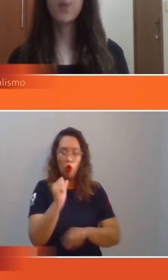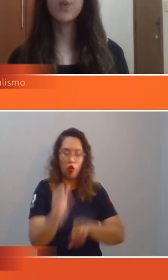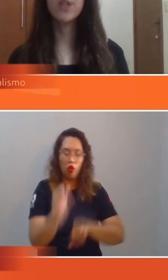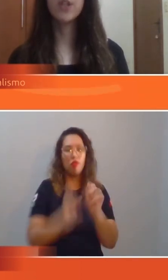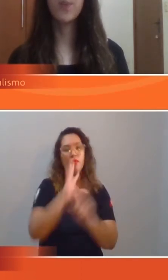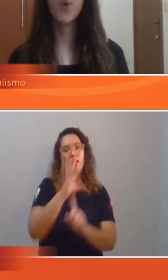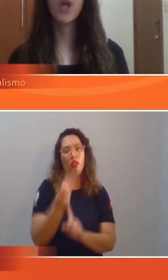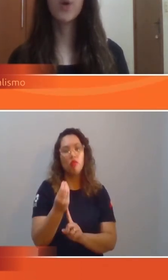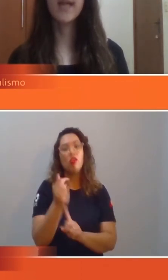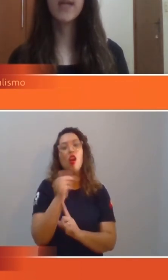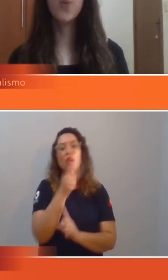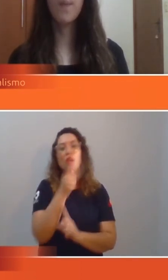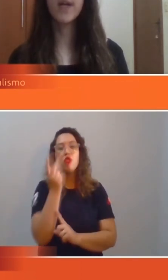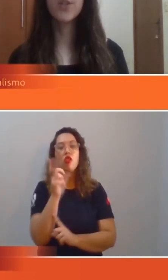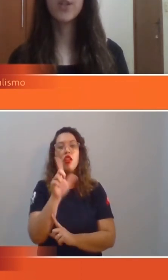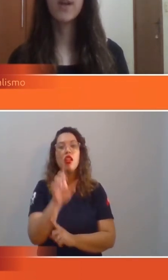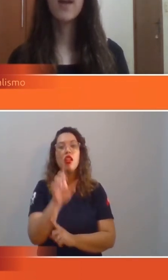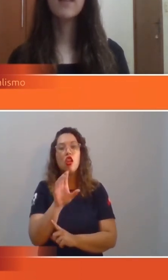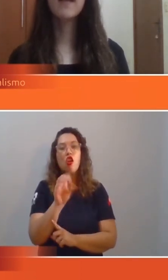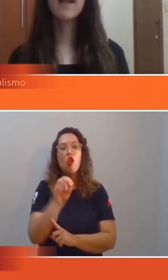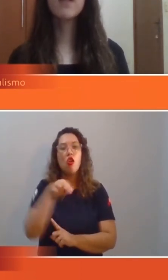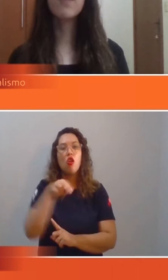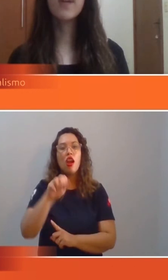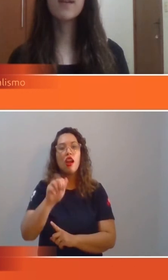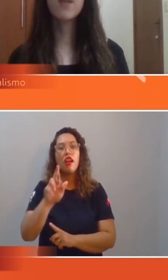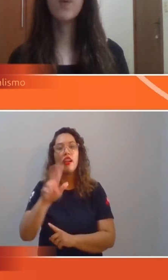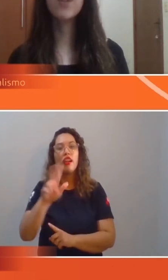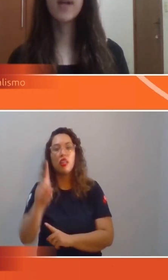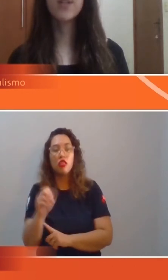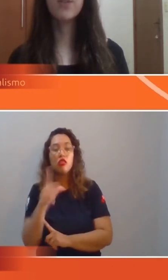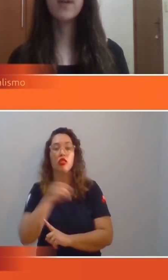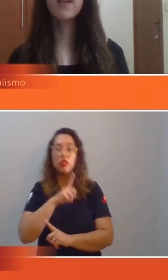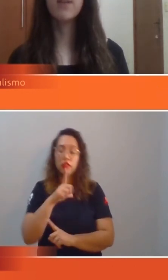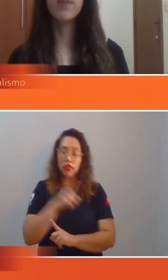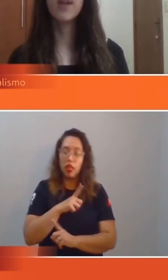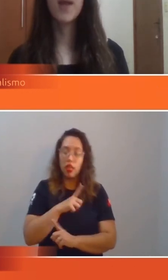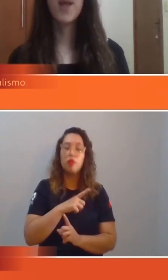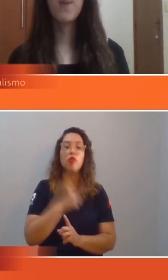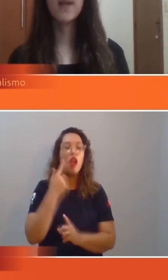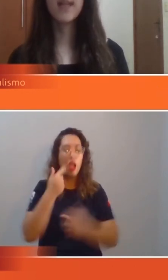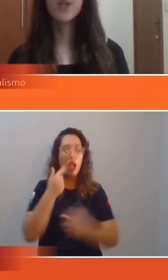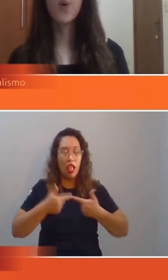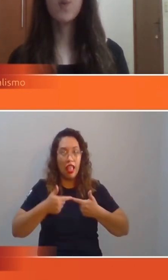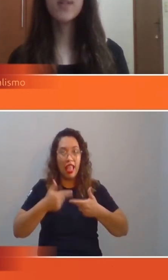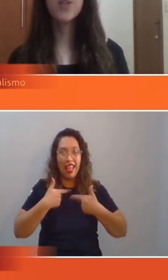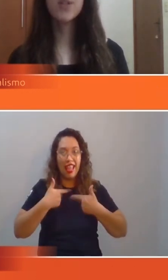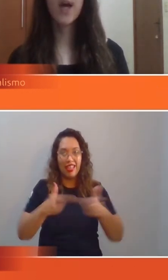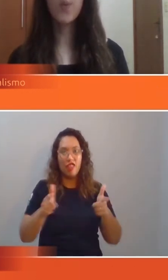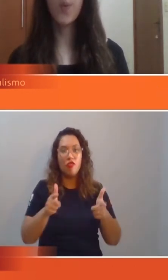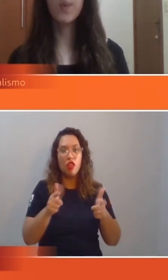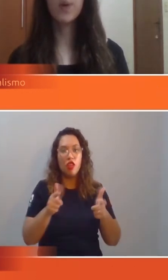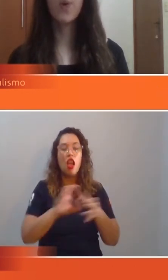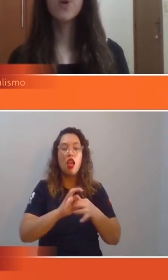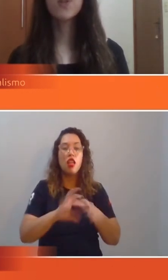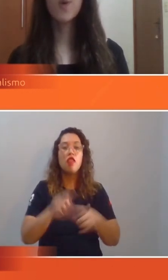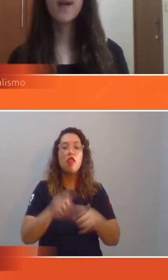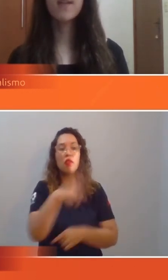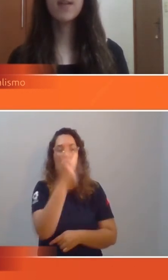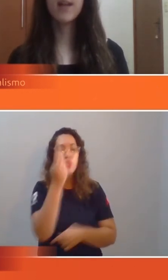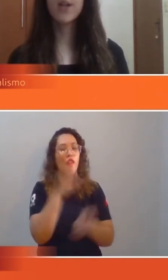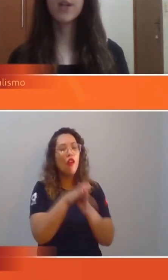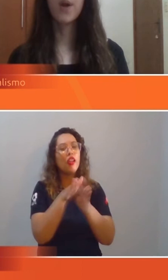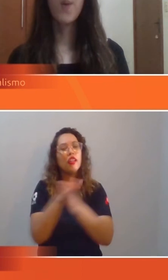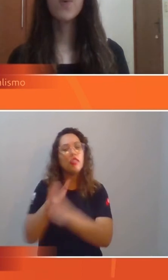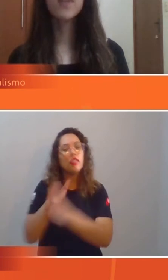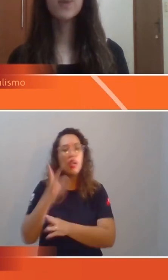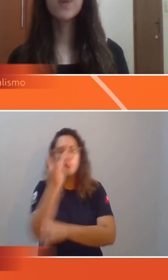produção, dirigida por Leonardo Branche, tem classificação indicativa livre e pretende conscientizar o público sobre a